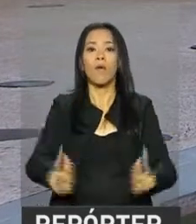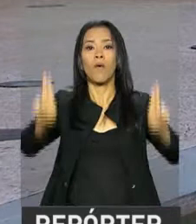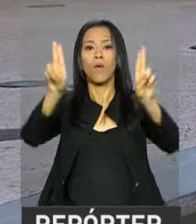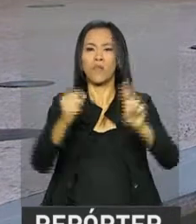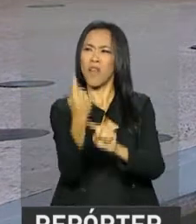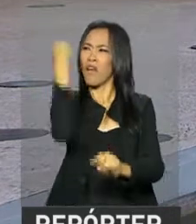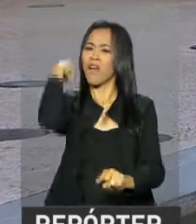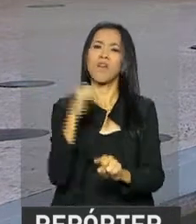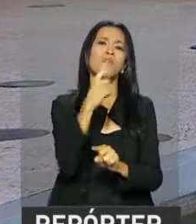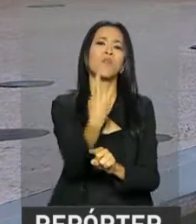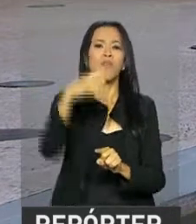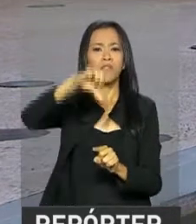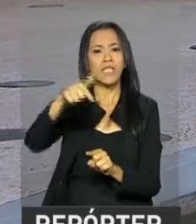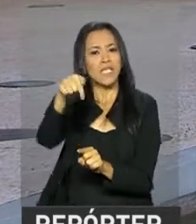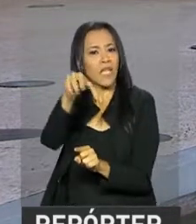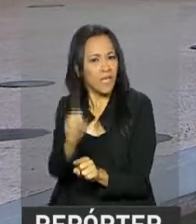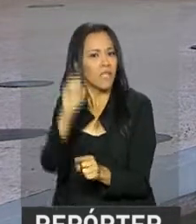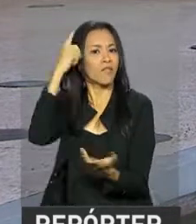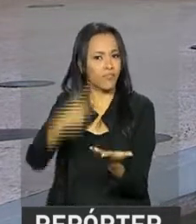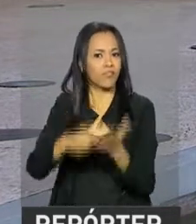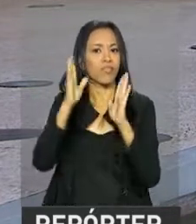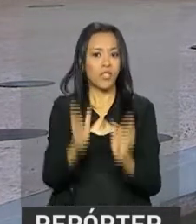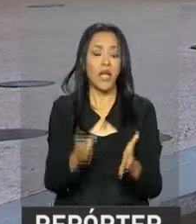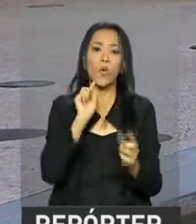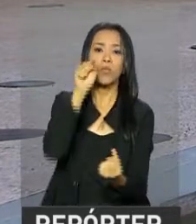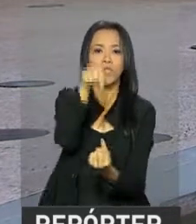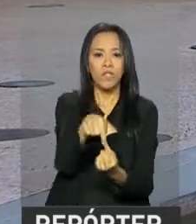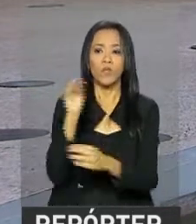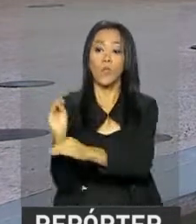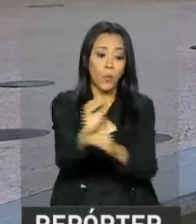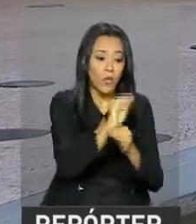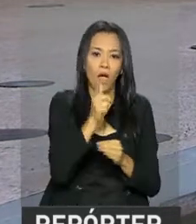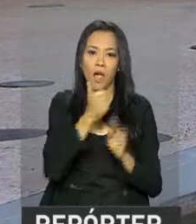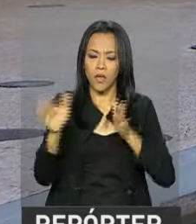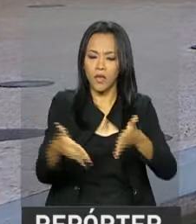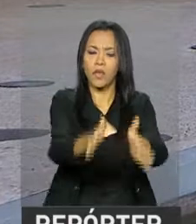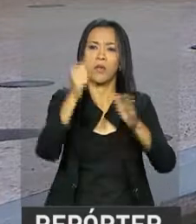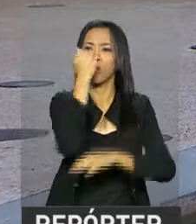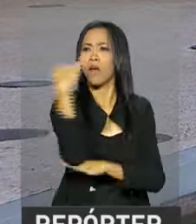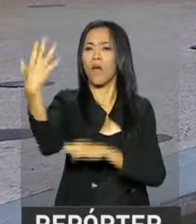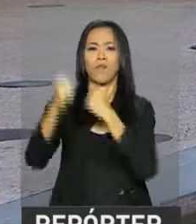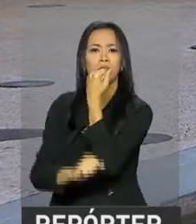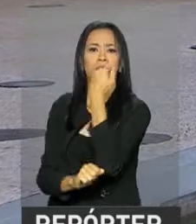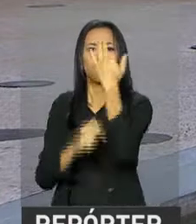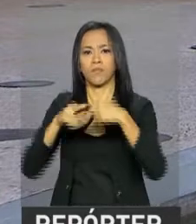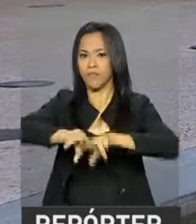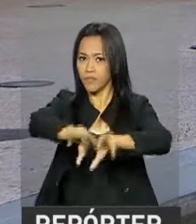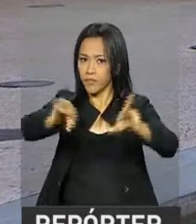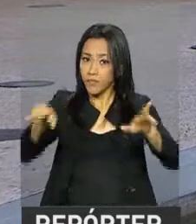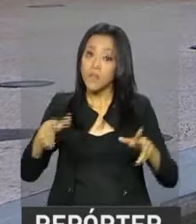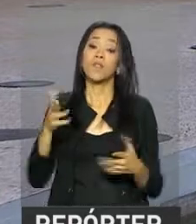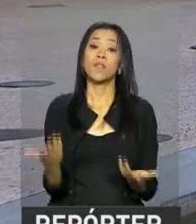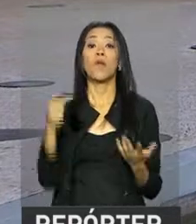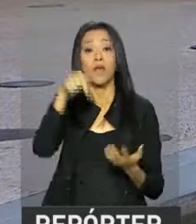70 e reforça justamente a importância de se preservar os recursos naturais do planeta. E aqui no Palácio do Planalto